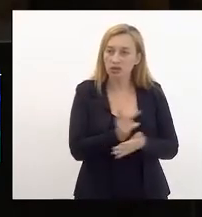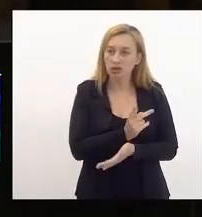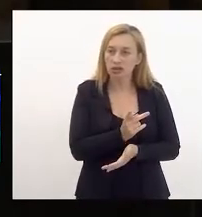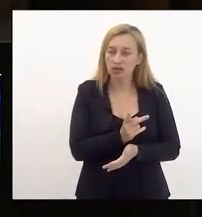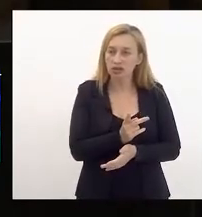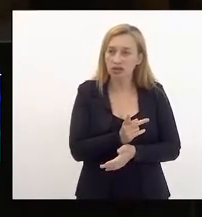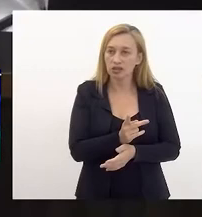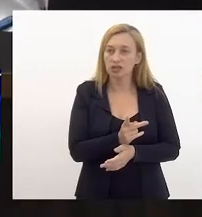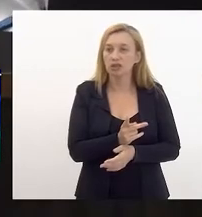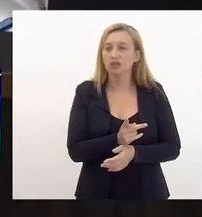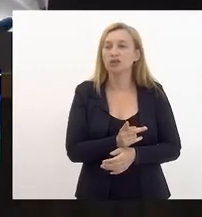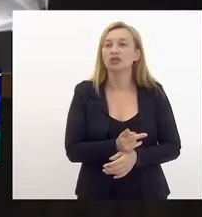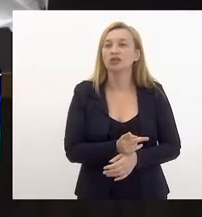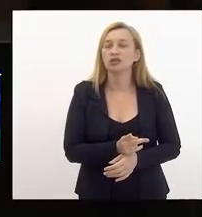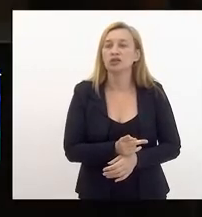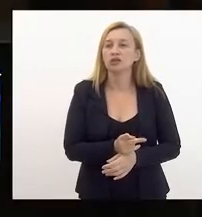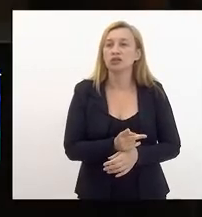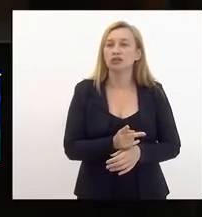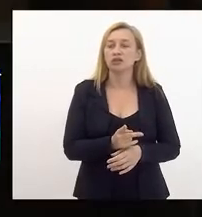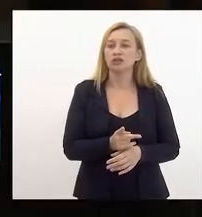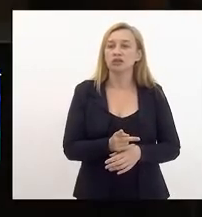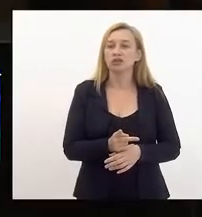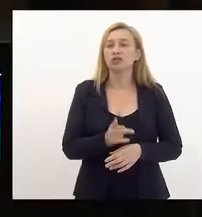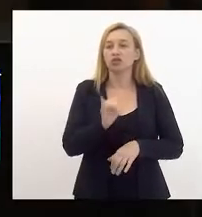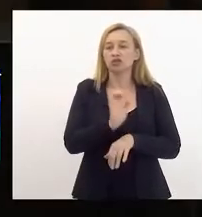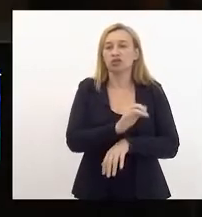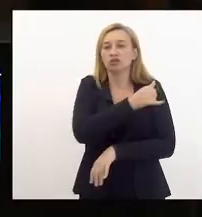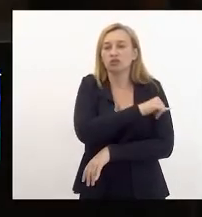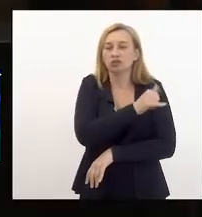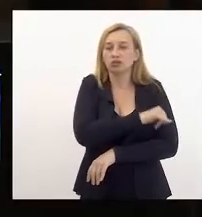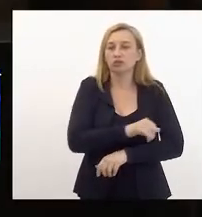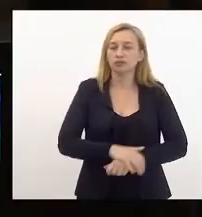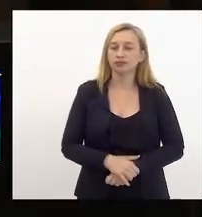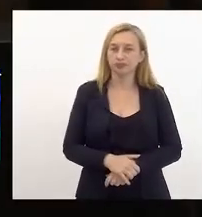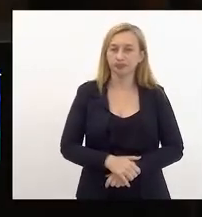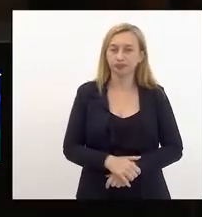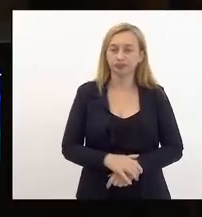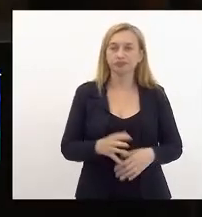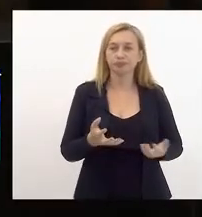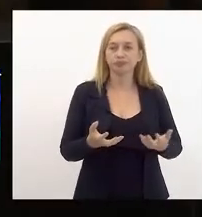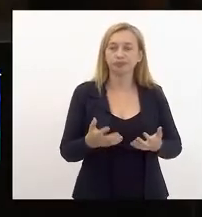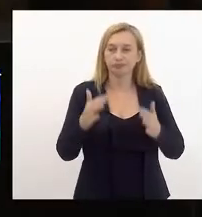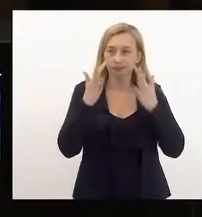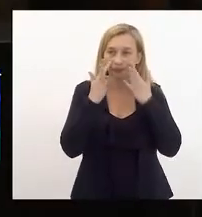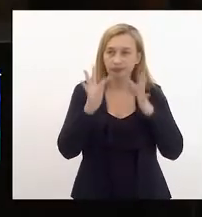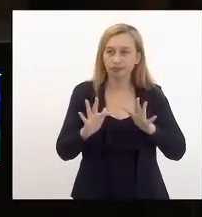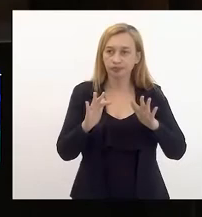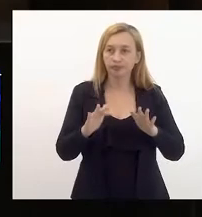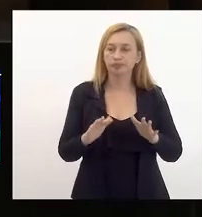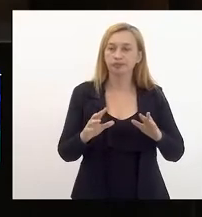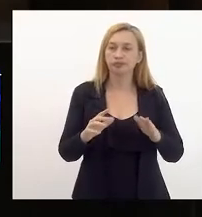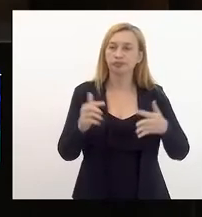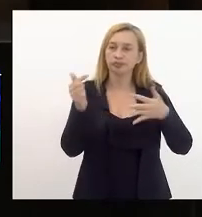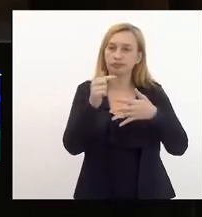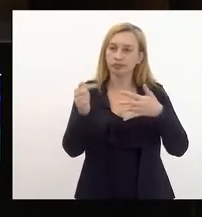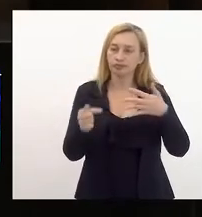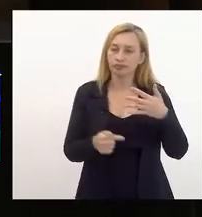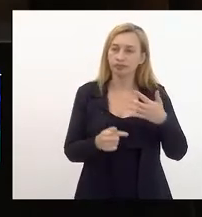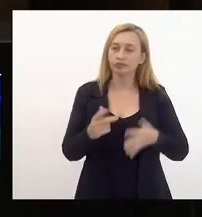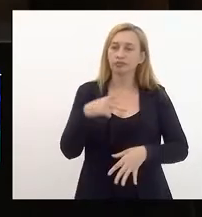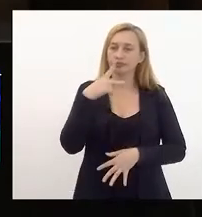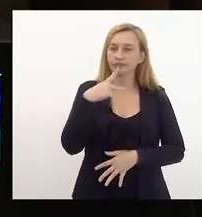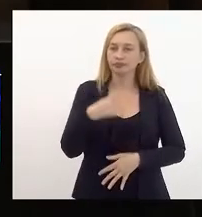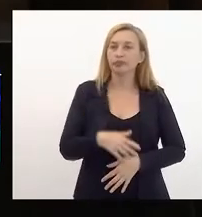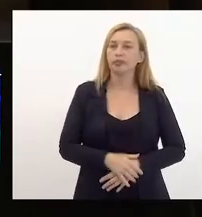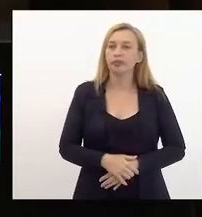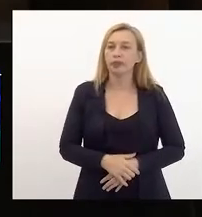em maior vulnerabilidade no estado do Rio de Janeiro então quero aqui chamar atenção para esses elementos e falar